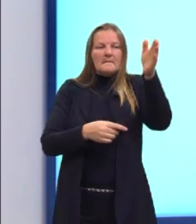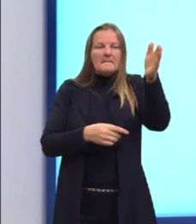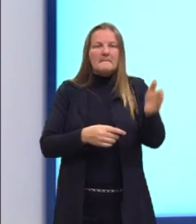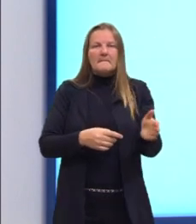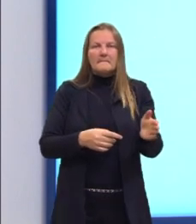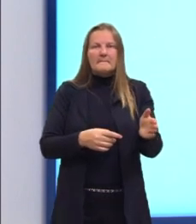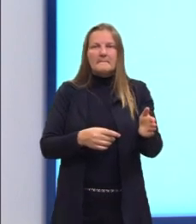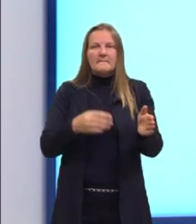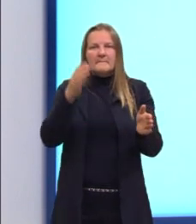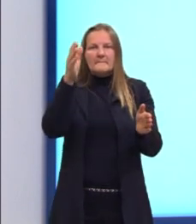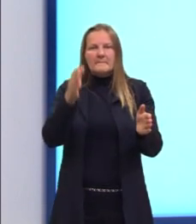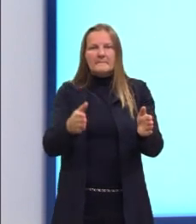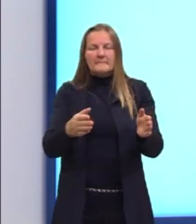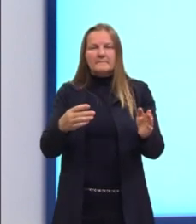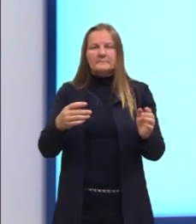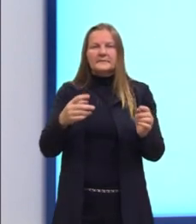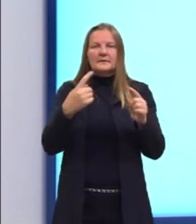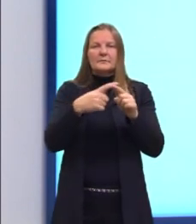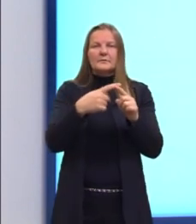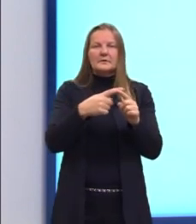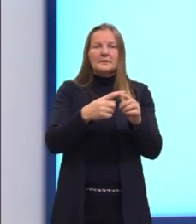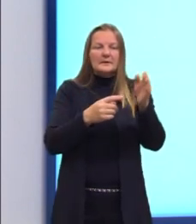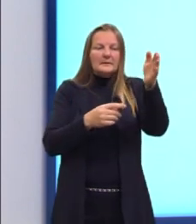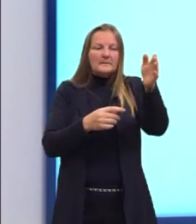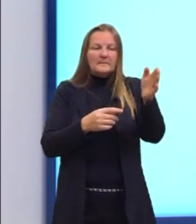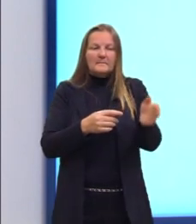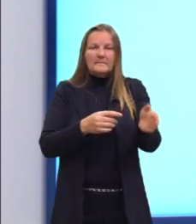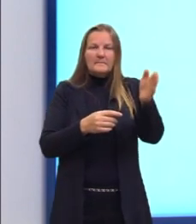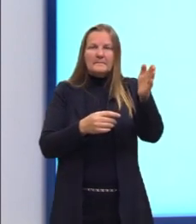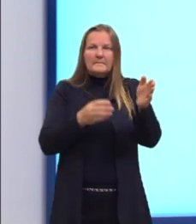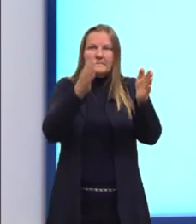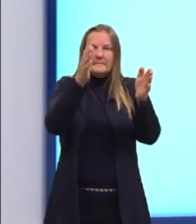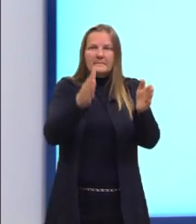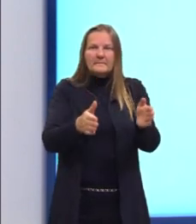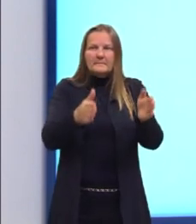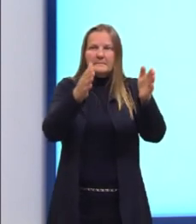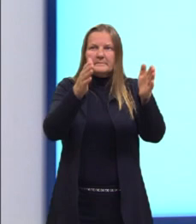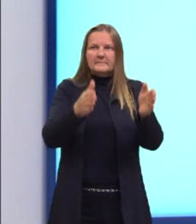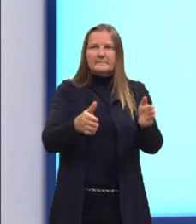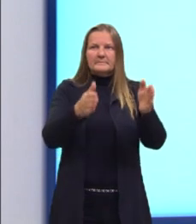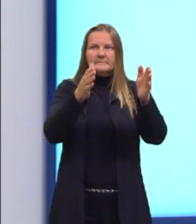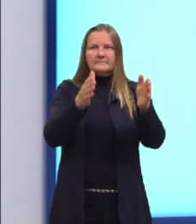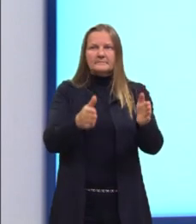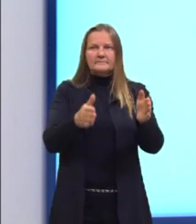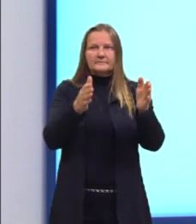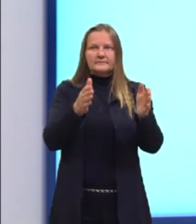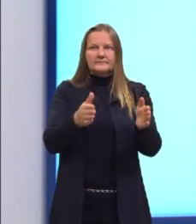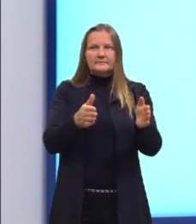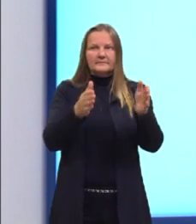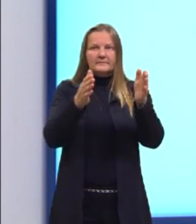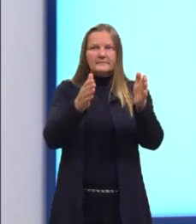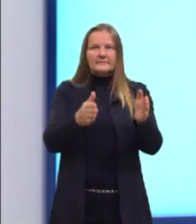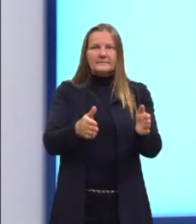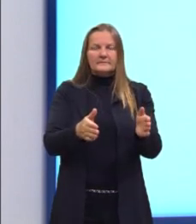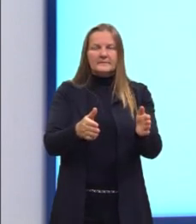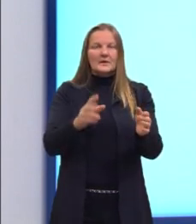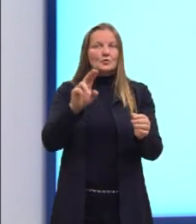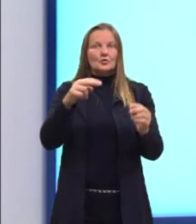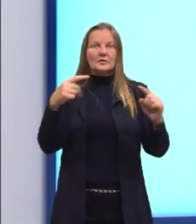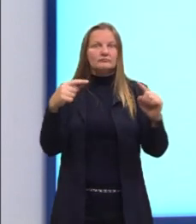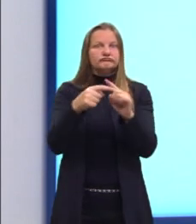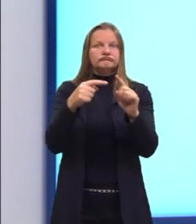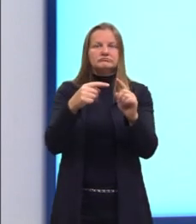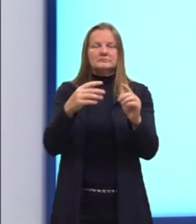e congruentes. E paralelas, porque elas estariam aqui opostas, Elas não se encontram, então, são paralelas.